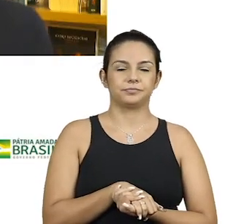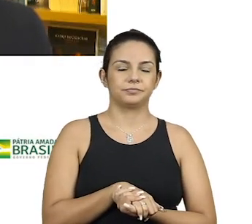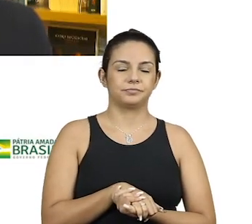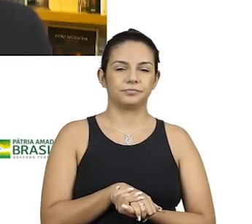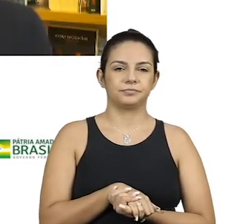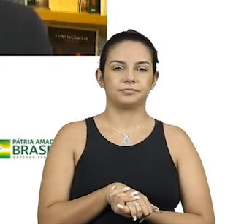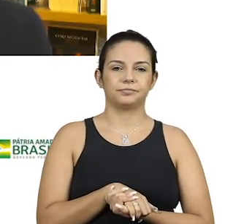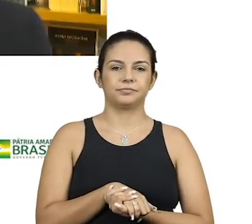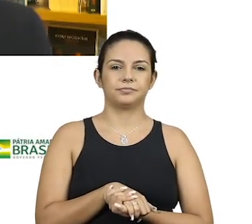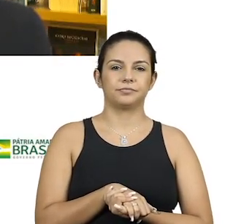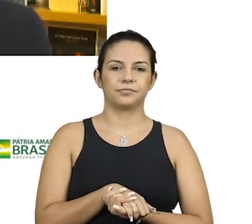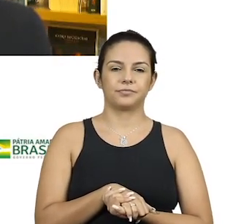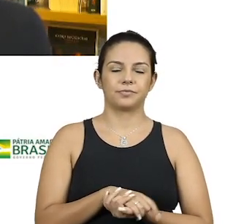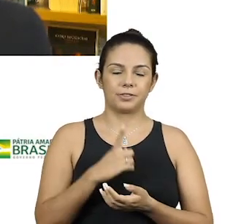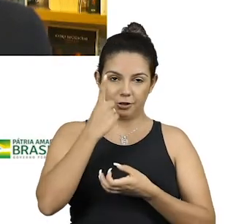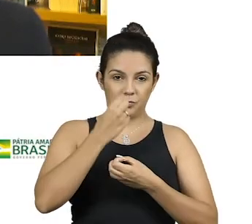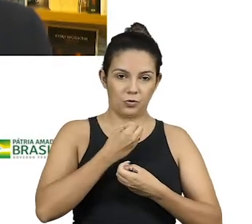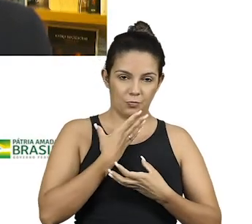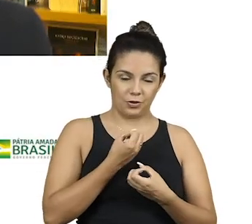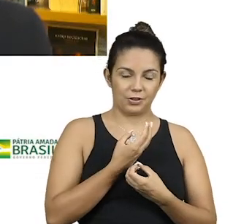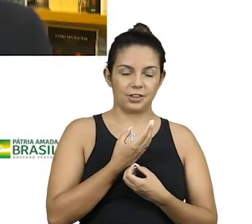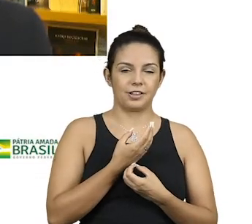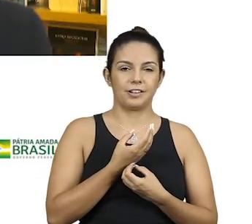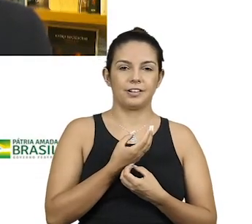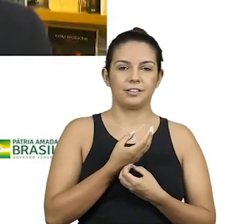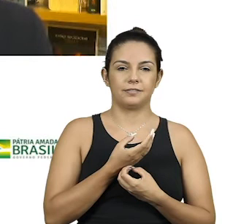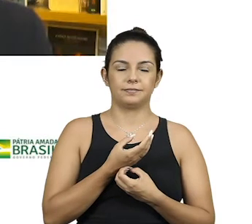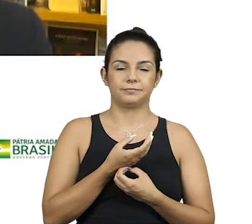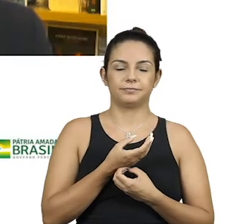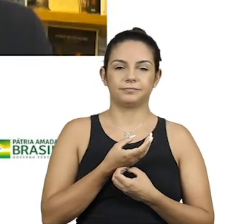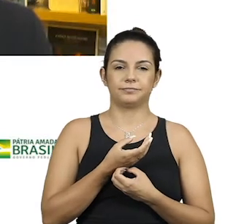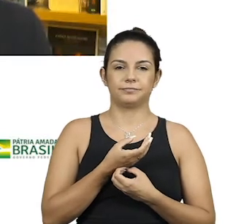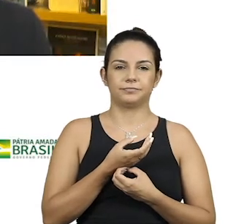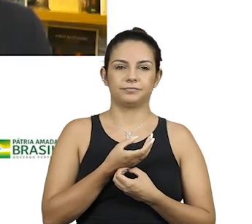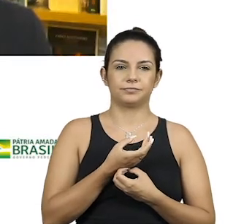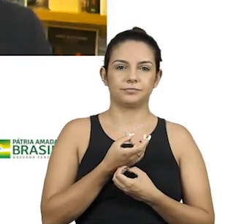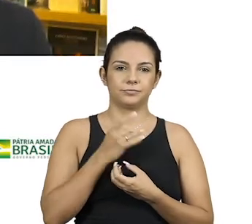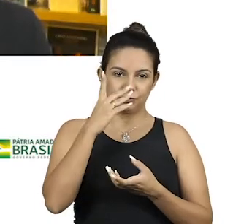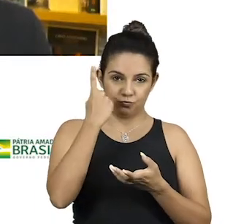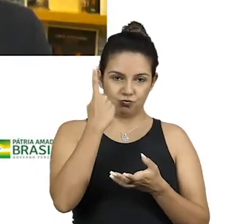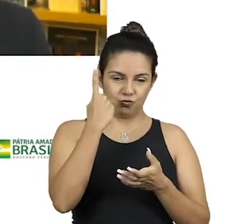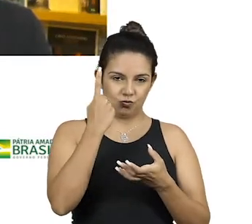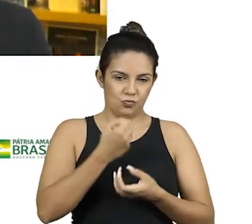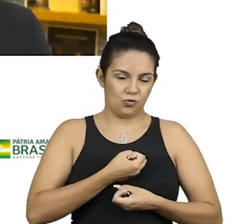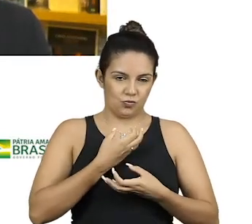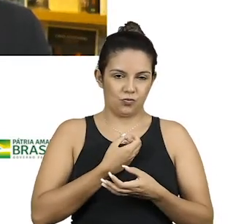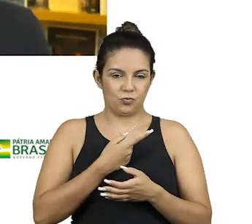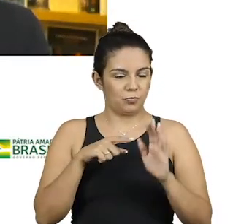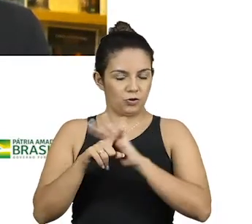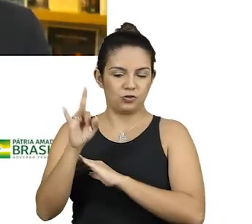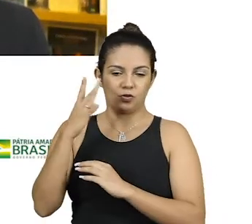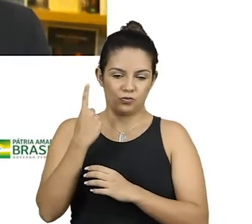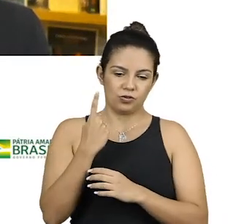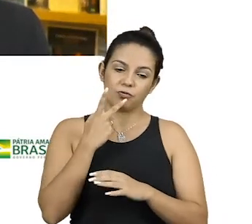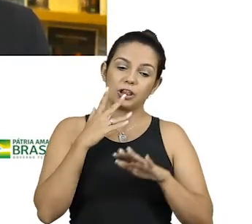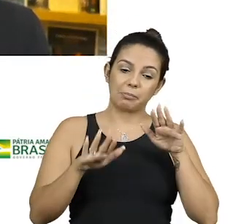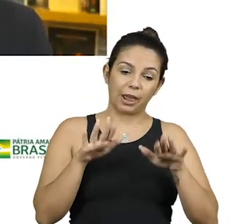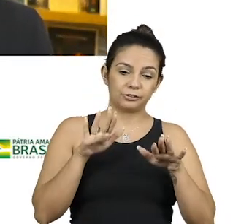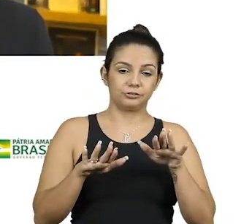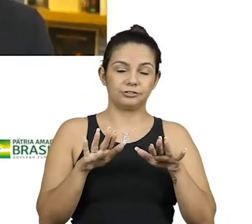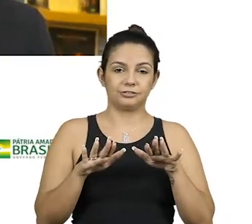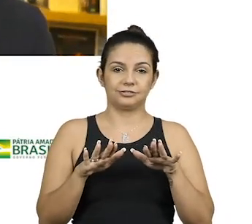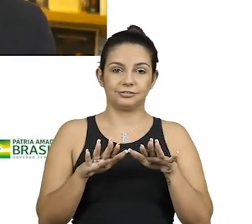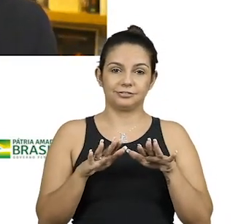Cara, eu tenho um poema que é mais... Eu vou ficar só em um, pode ser? Só em um. Depende.